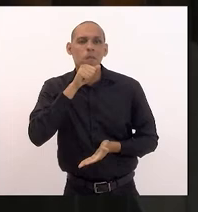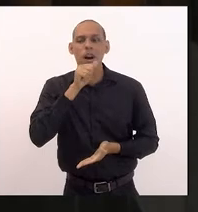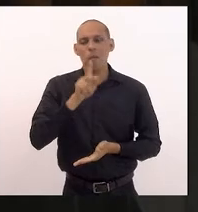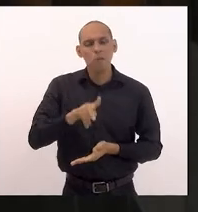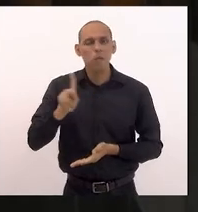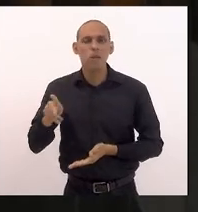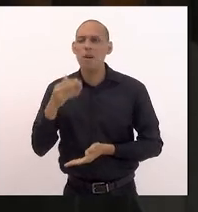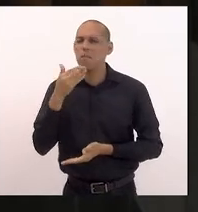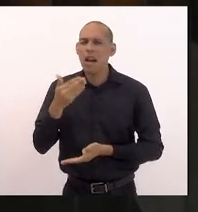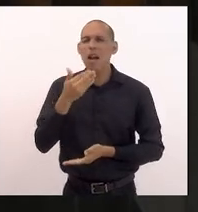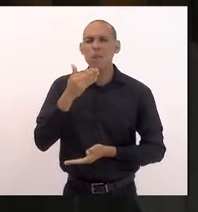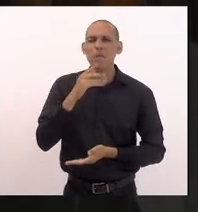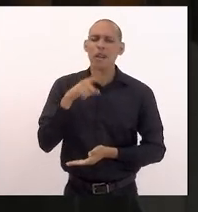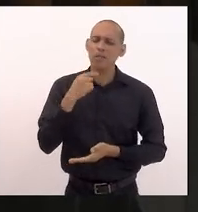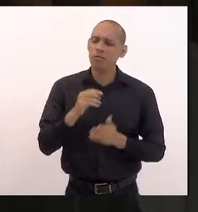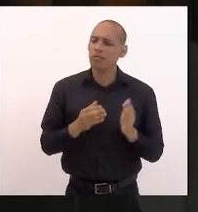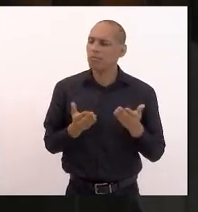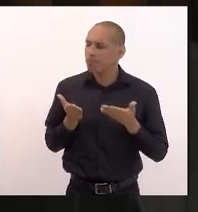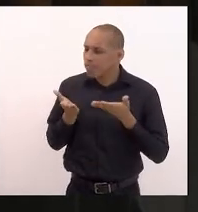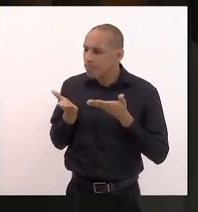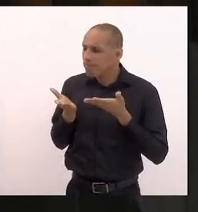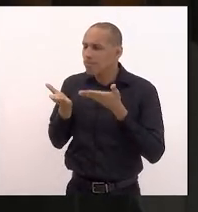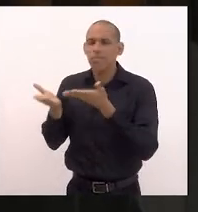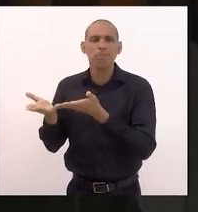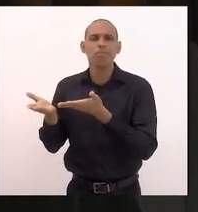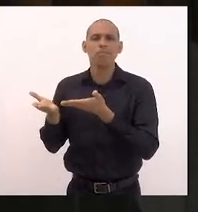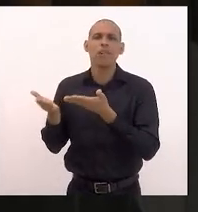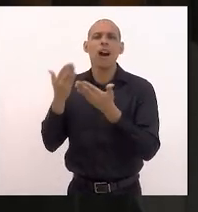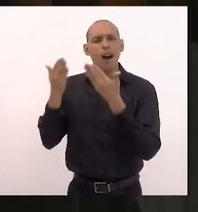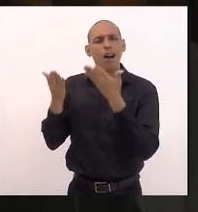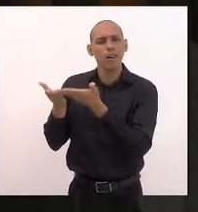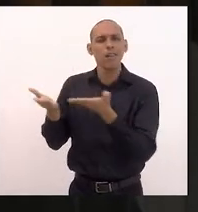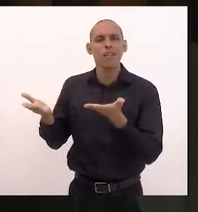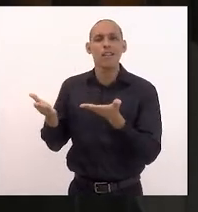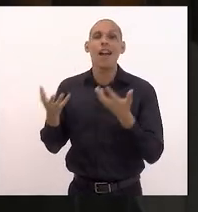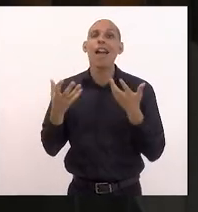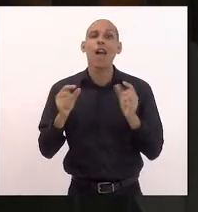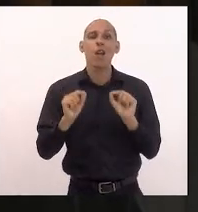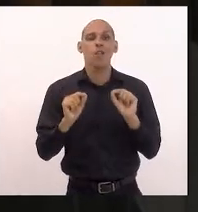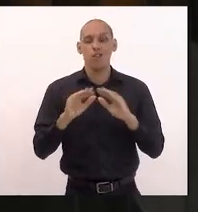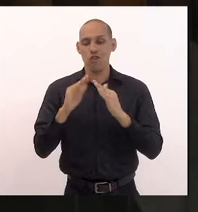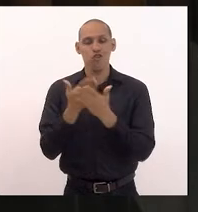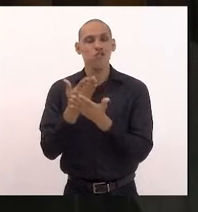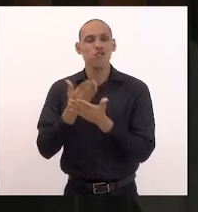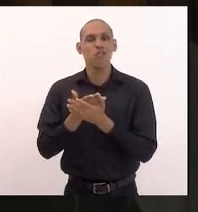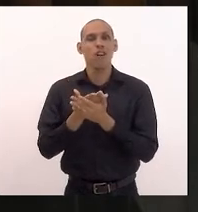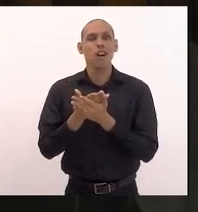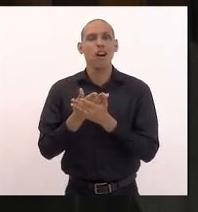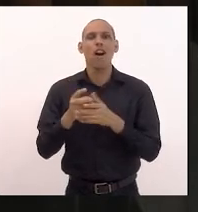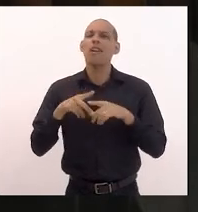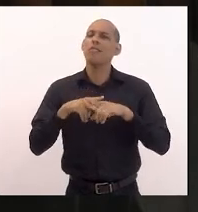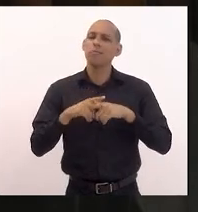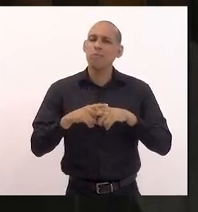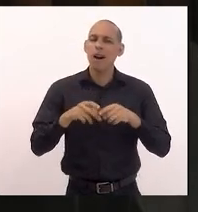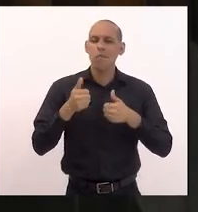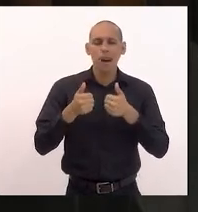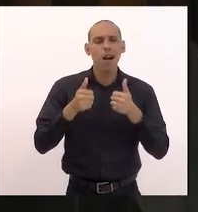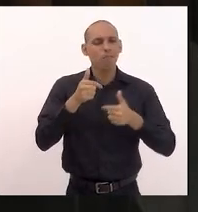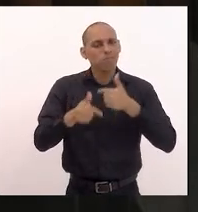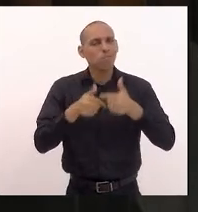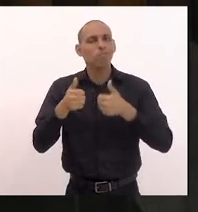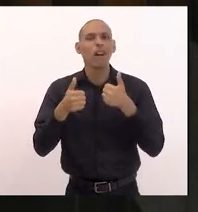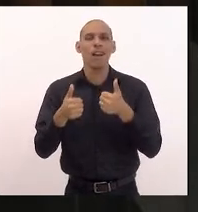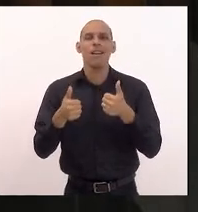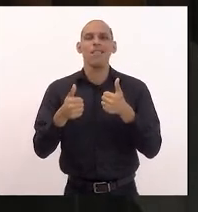professores que querem aquela escola funcionando da mesma forma que ela foi inaugurada no